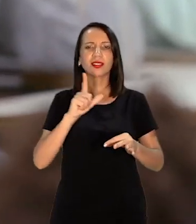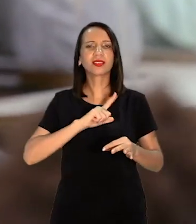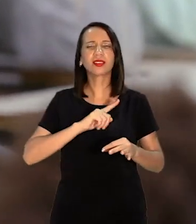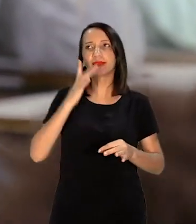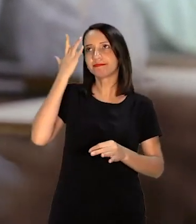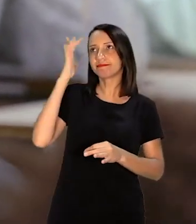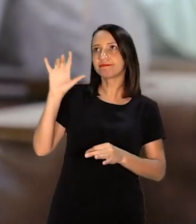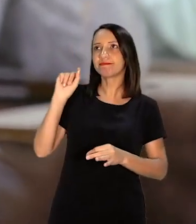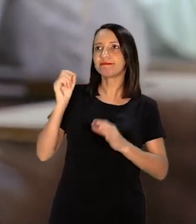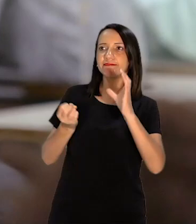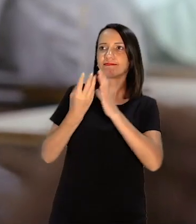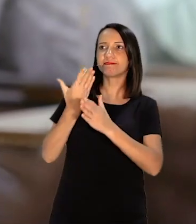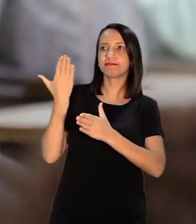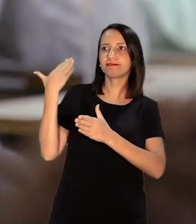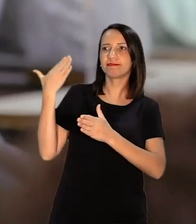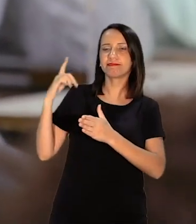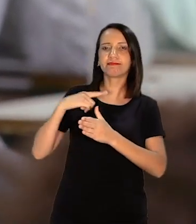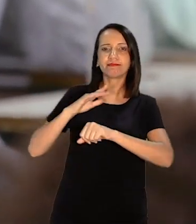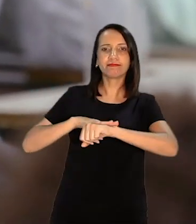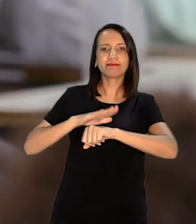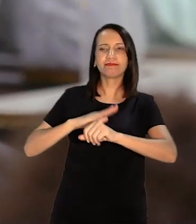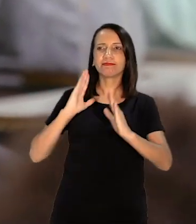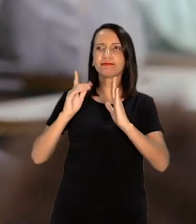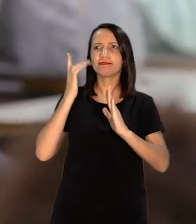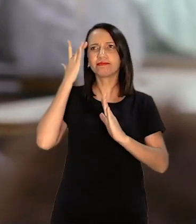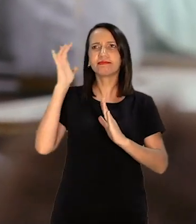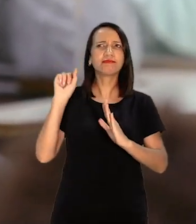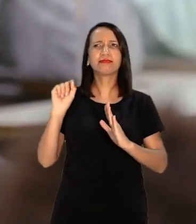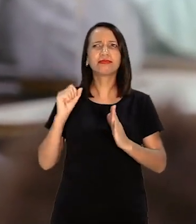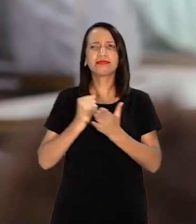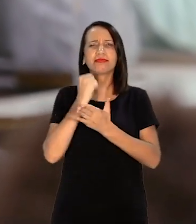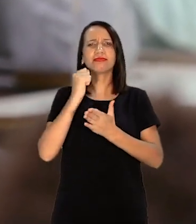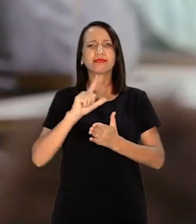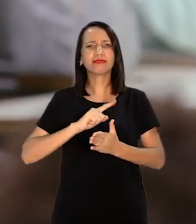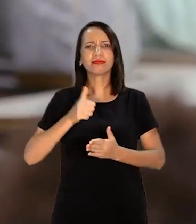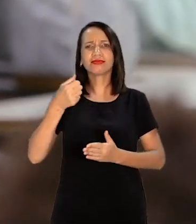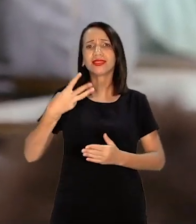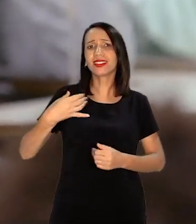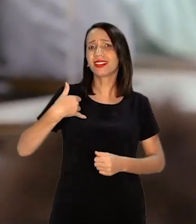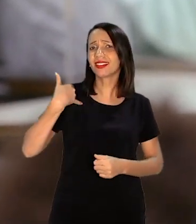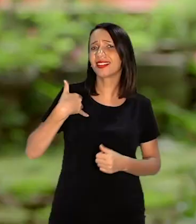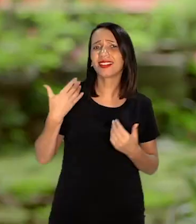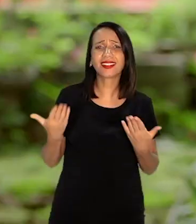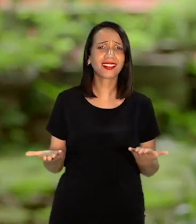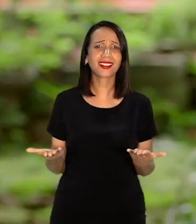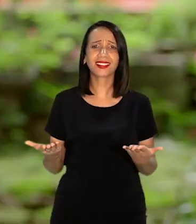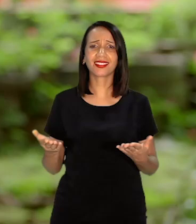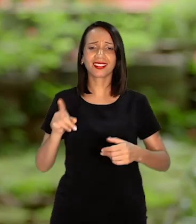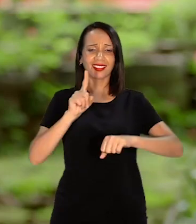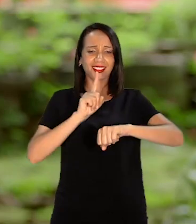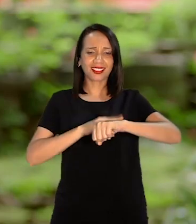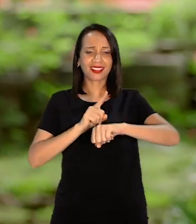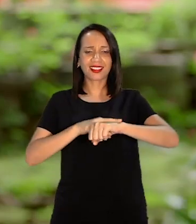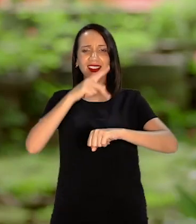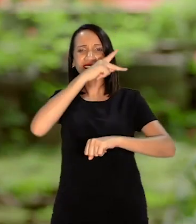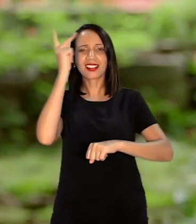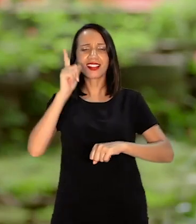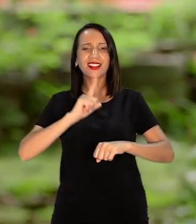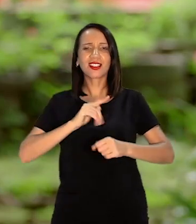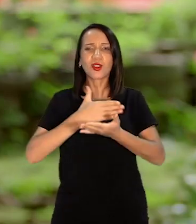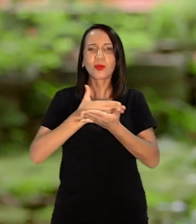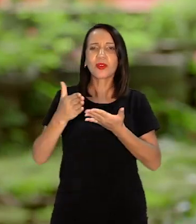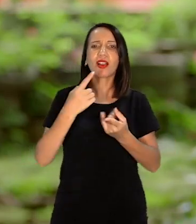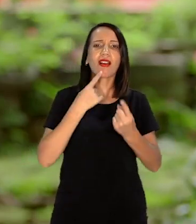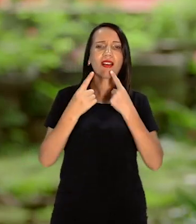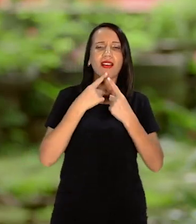acontecido O que estava acontecendo naquela hora Porque, tipo... Cara, eu tinha 13 anos de idade A hora que a pessoa começa